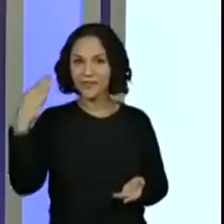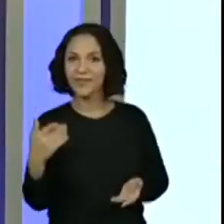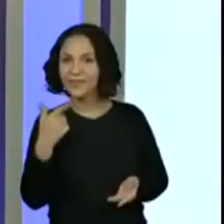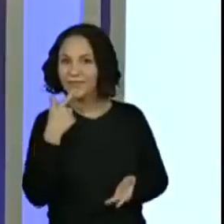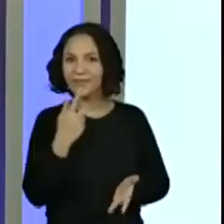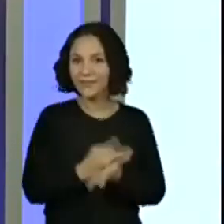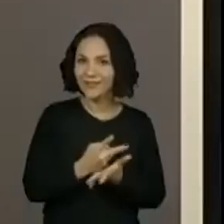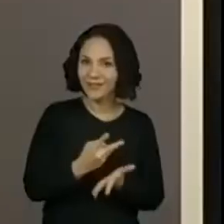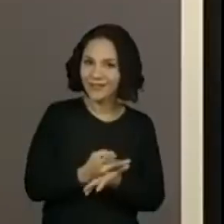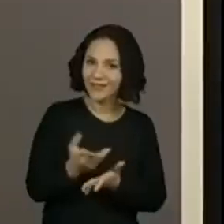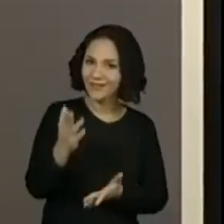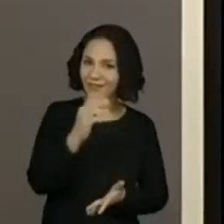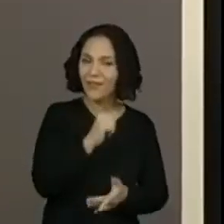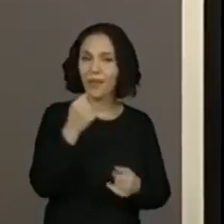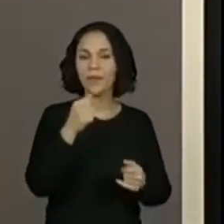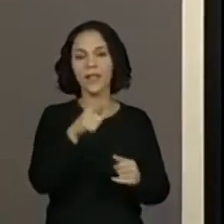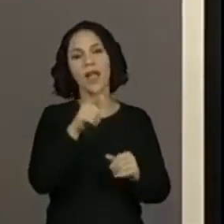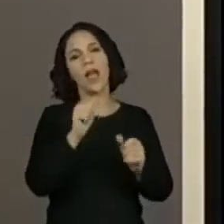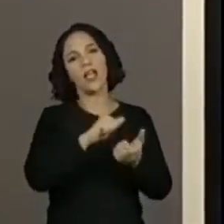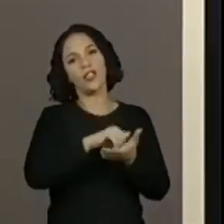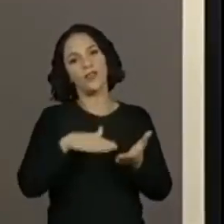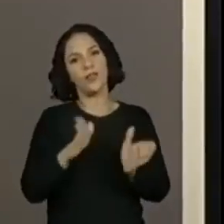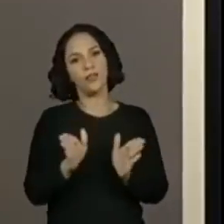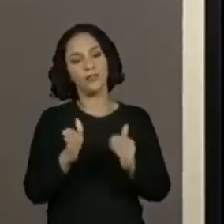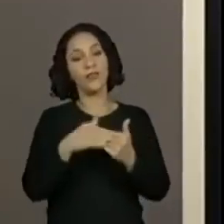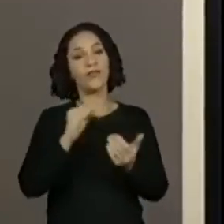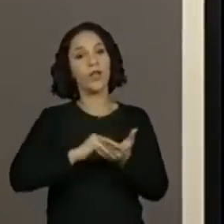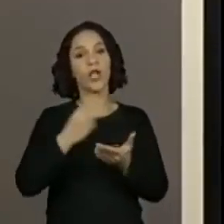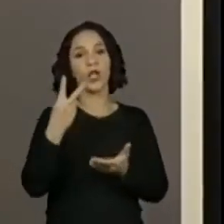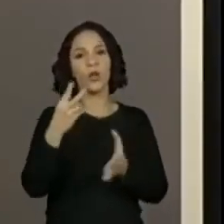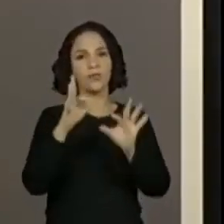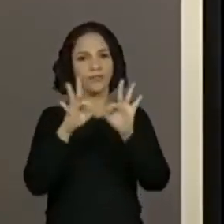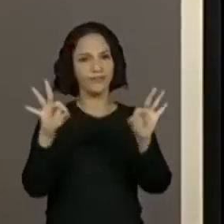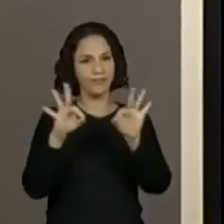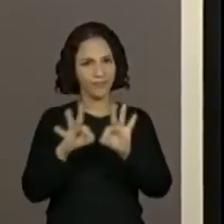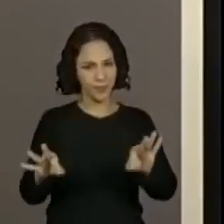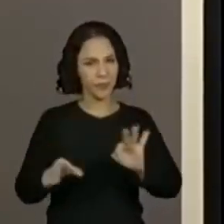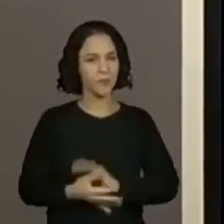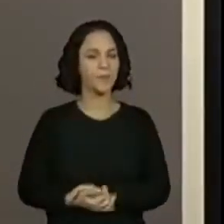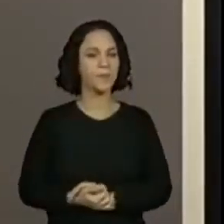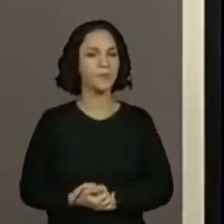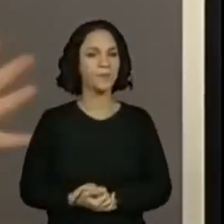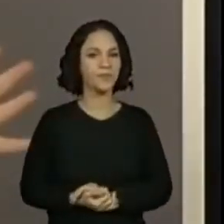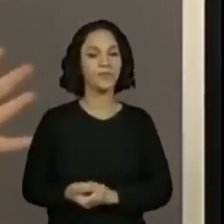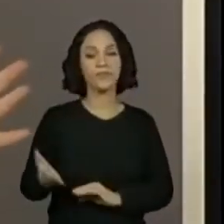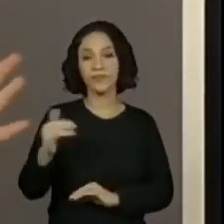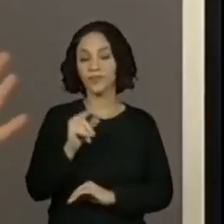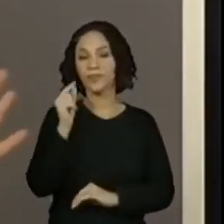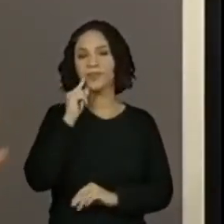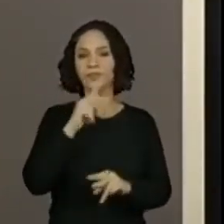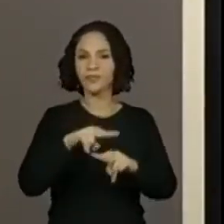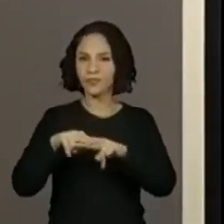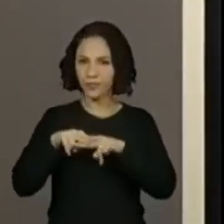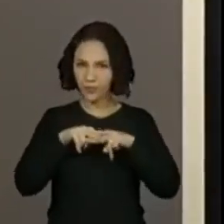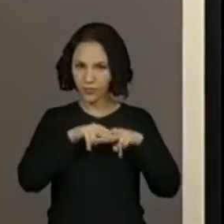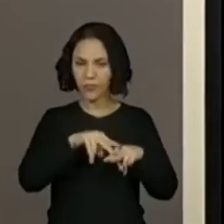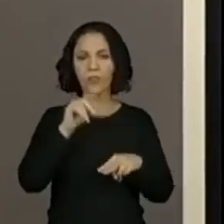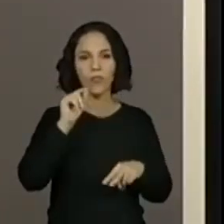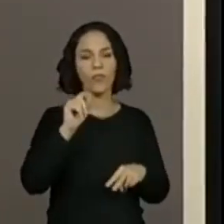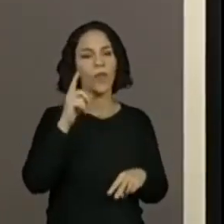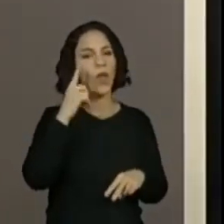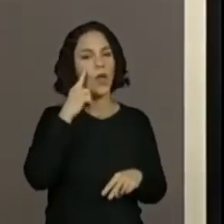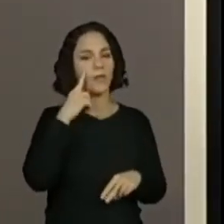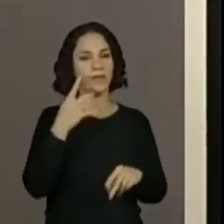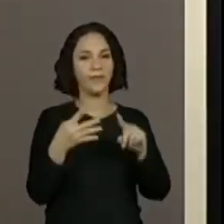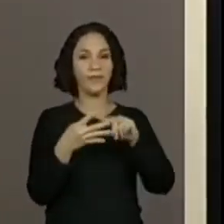continuar. A gente precisa fechar essa atividade, tem dois versos ainda. Então, só para retomar quem está chegando, a quadrinha é